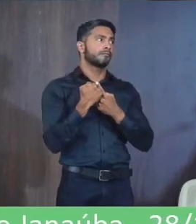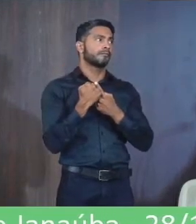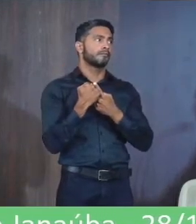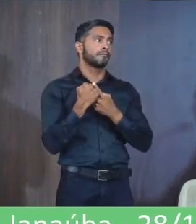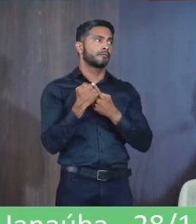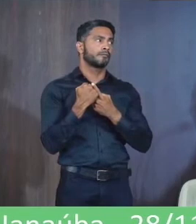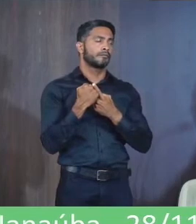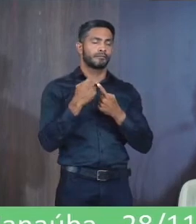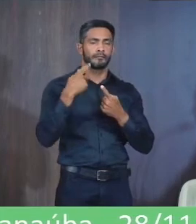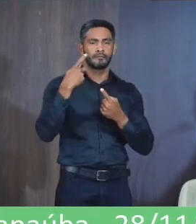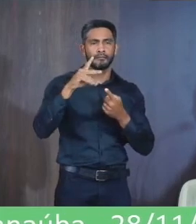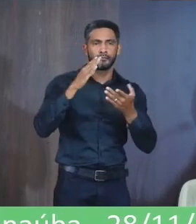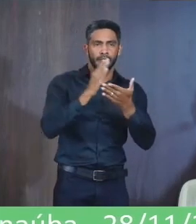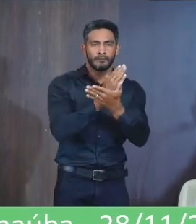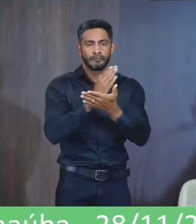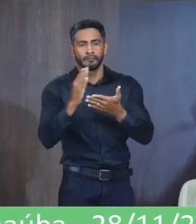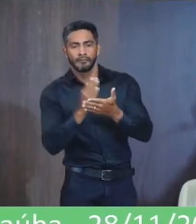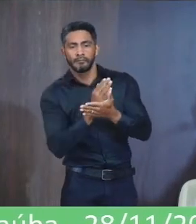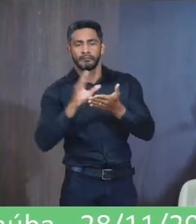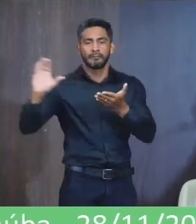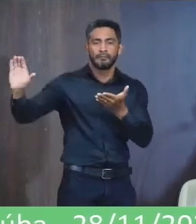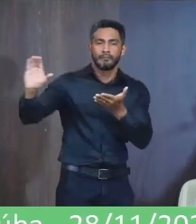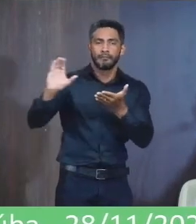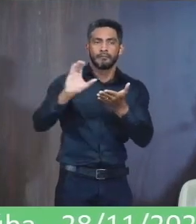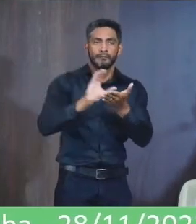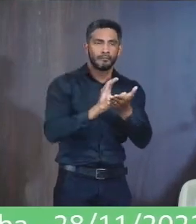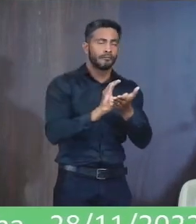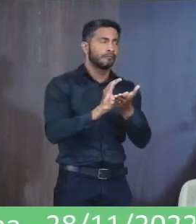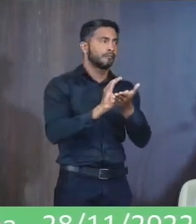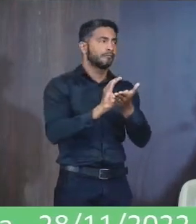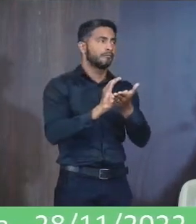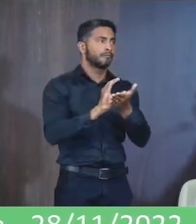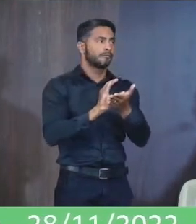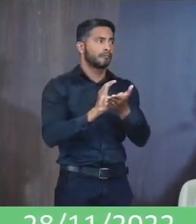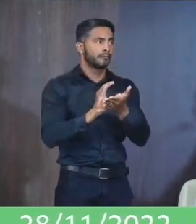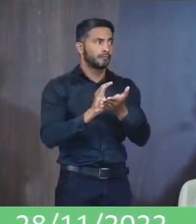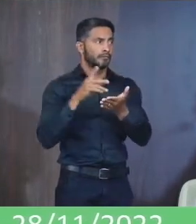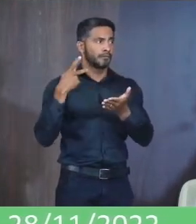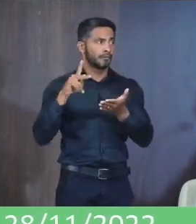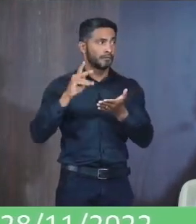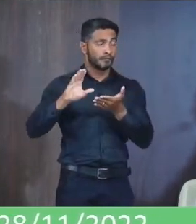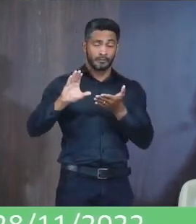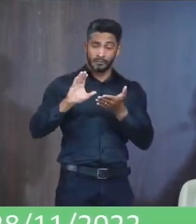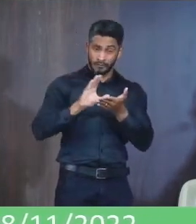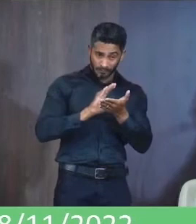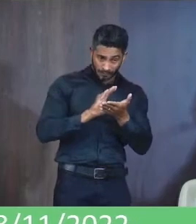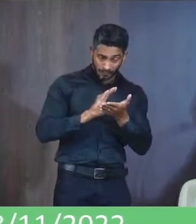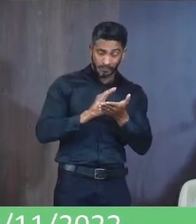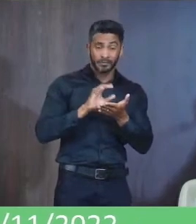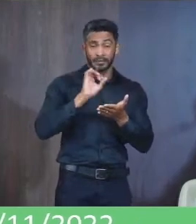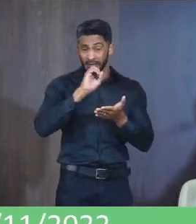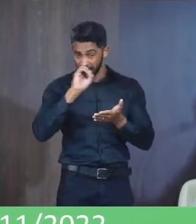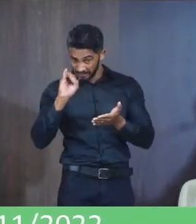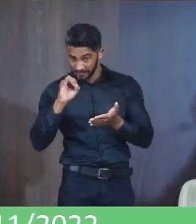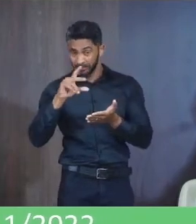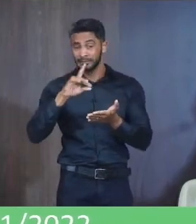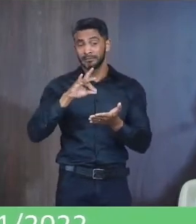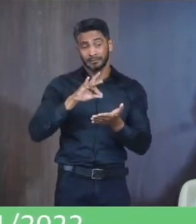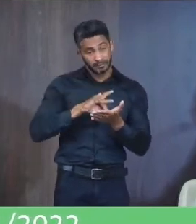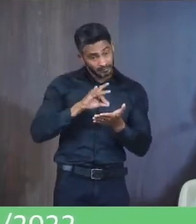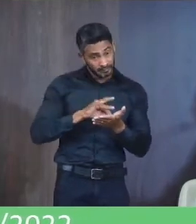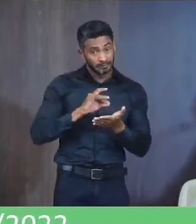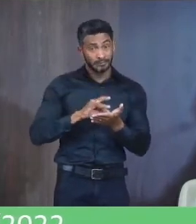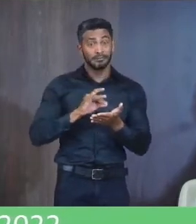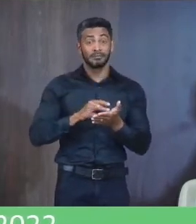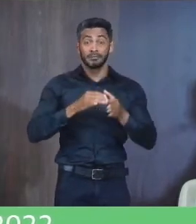Na sua maior parte Por recursos do FIA E ele só vai ser contemplado Se realmente ele estiver legal